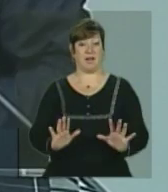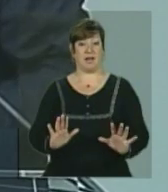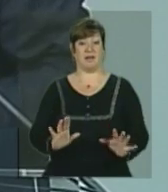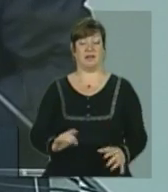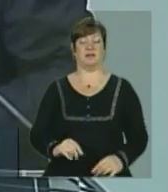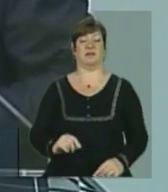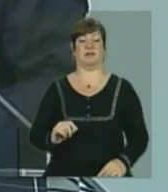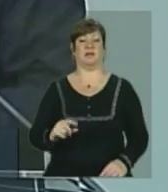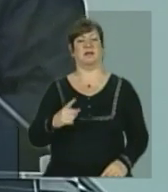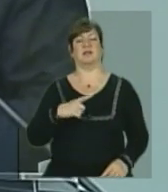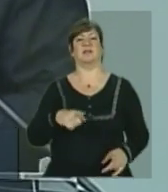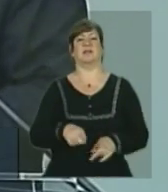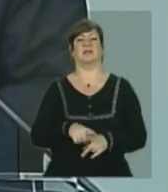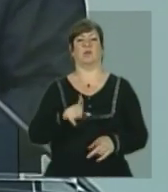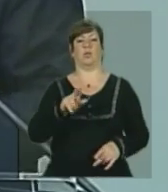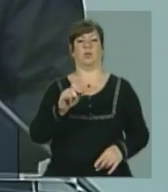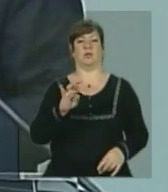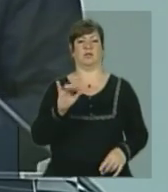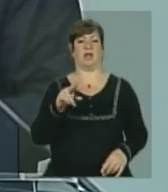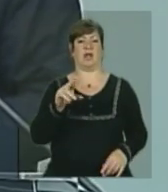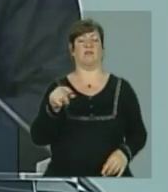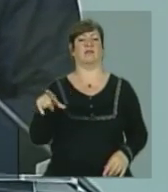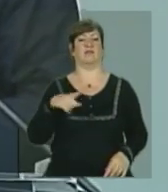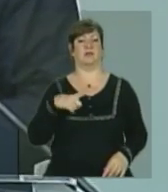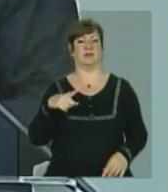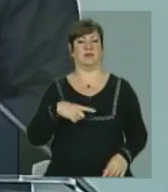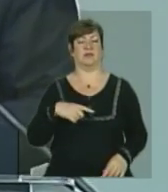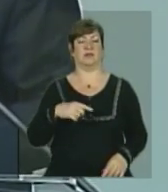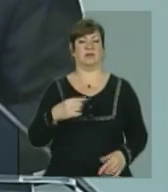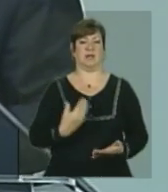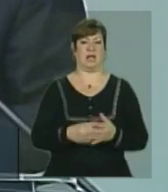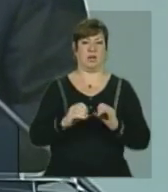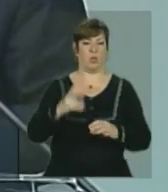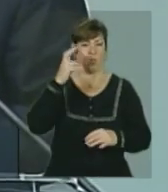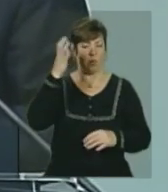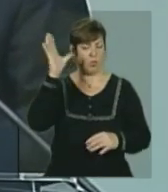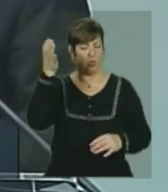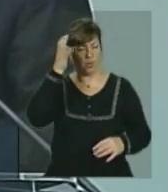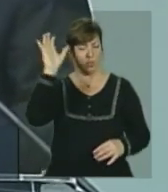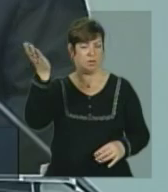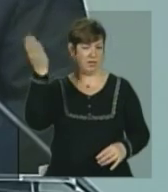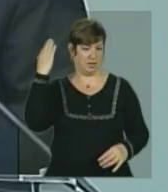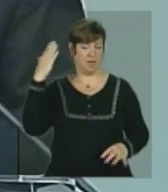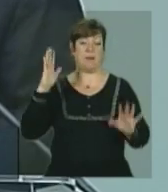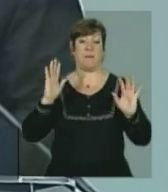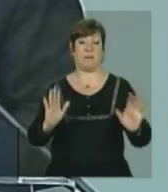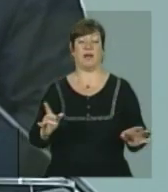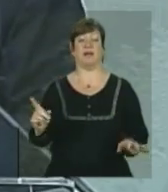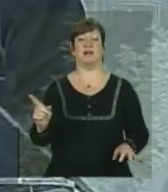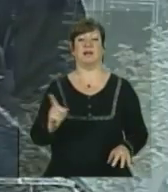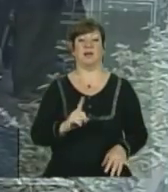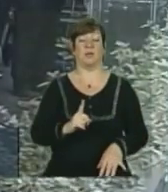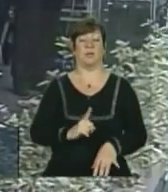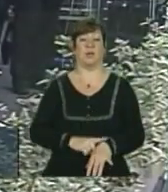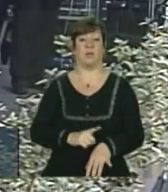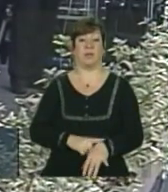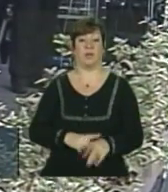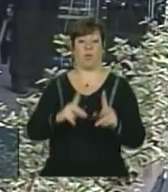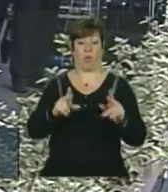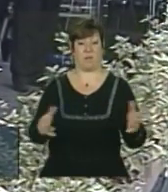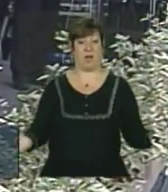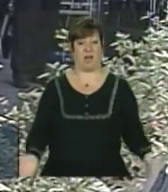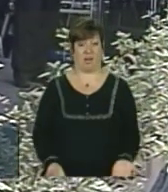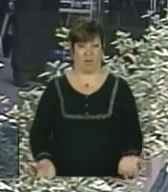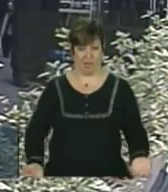ou o Gustavo Capanema, quando era Ministério da Educação e Cultura, mas em períodos não tão densamente democráticos